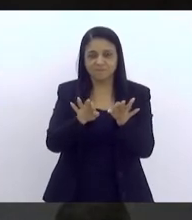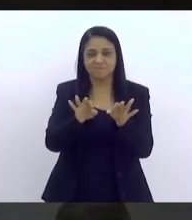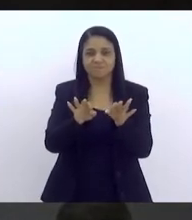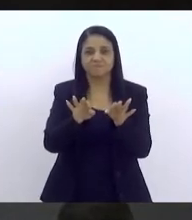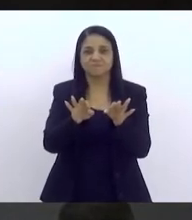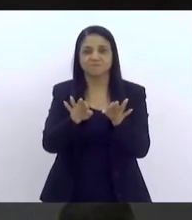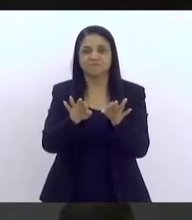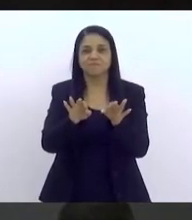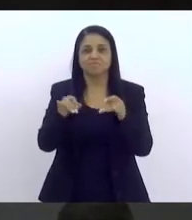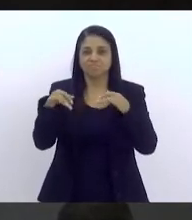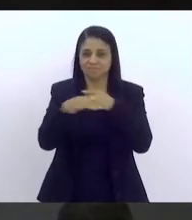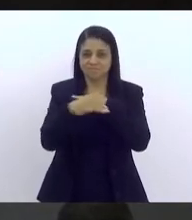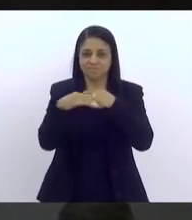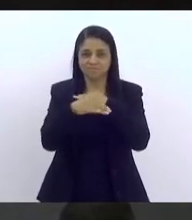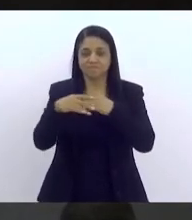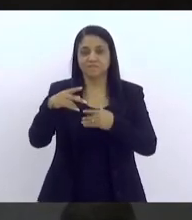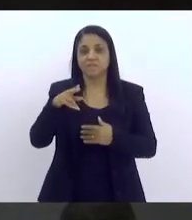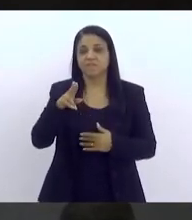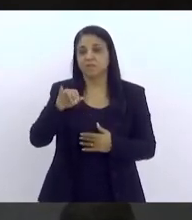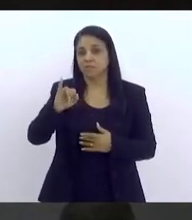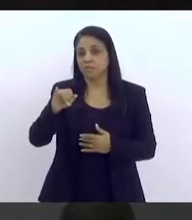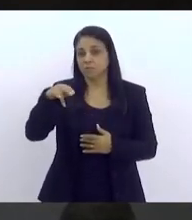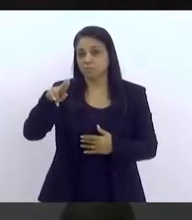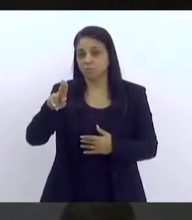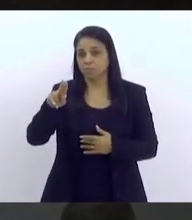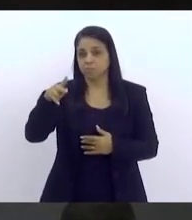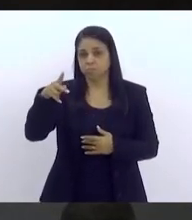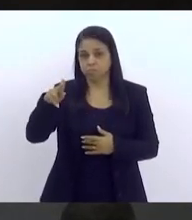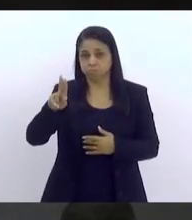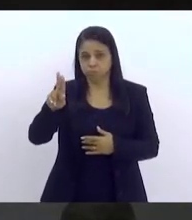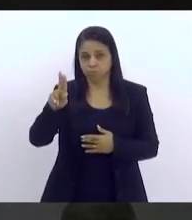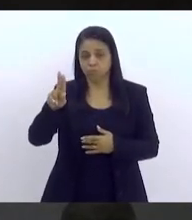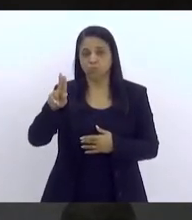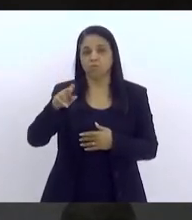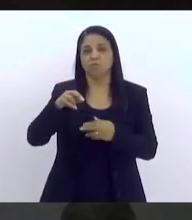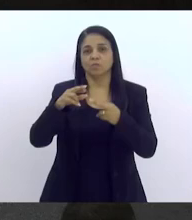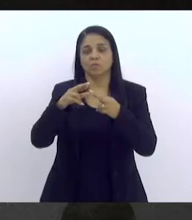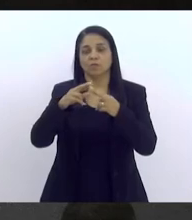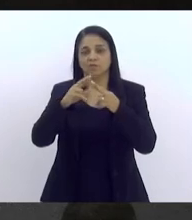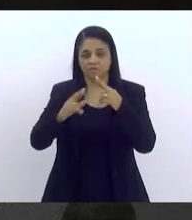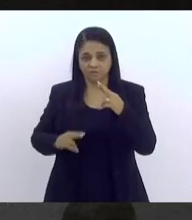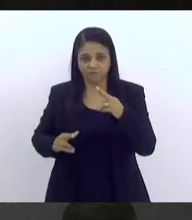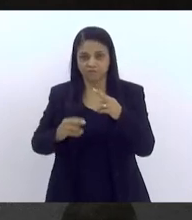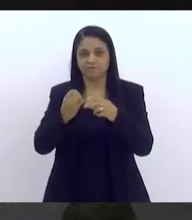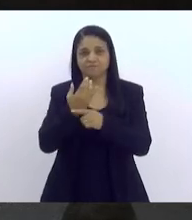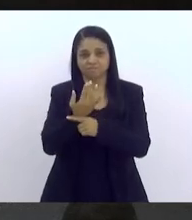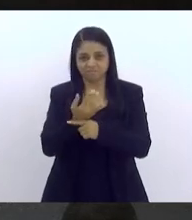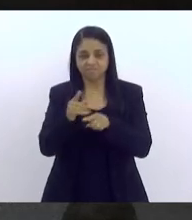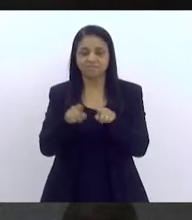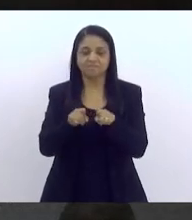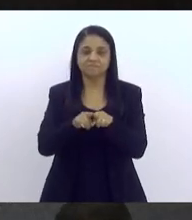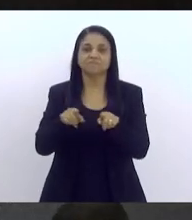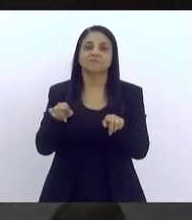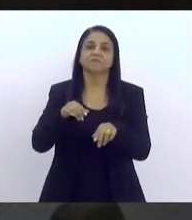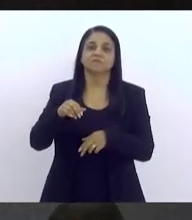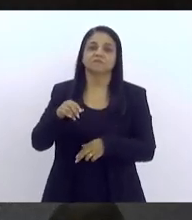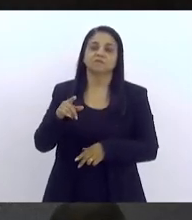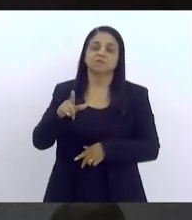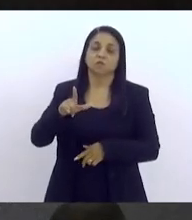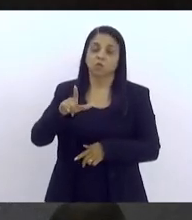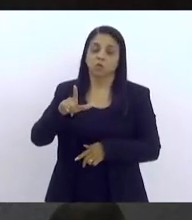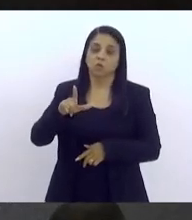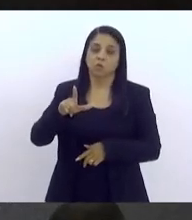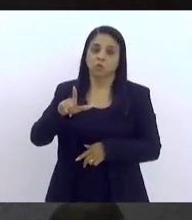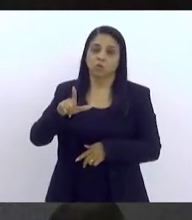Planejamento Urbano, do IPUR, UFRJ, mestre em Memória Social da Unirio, doutora em Serviço Social pela PUC